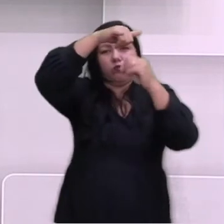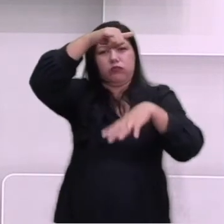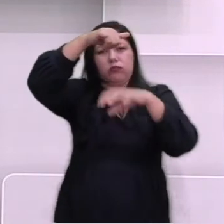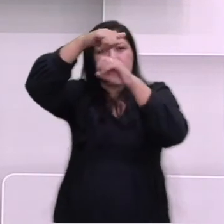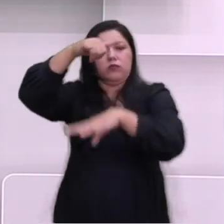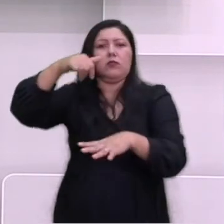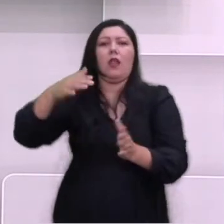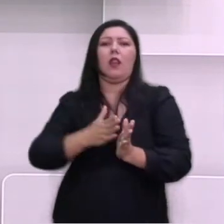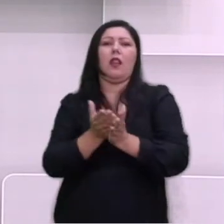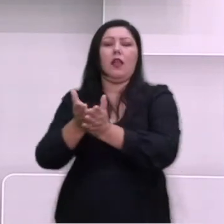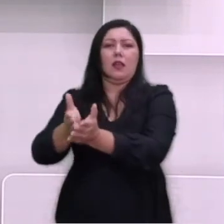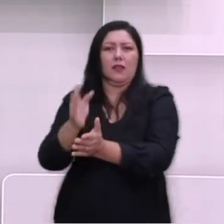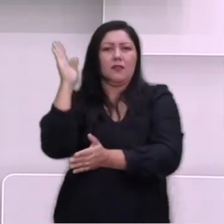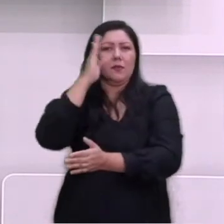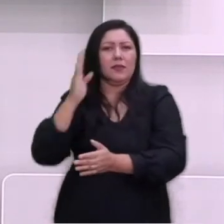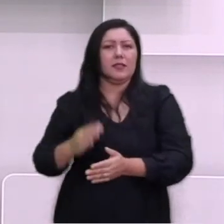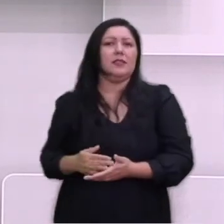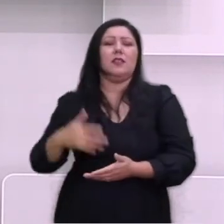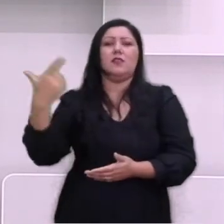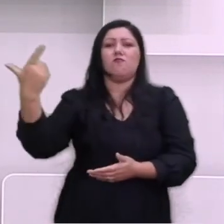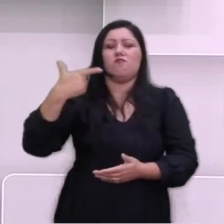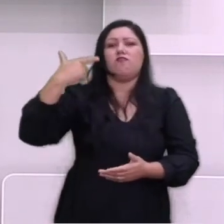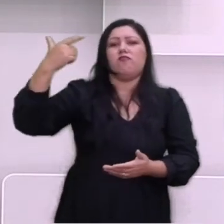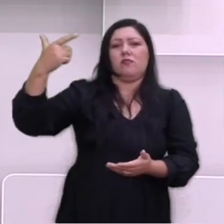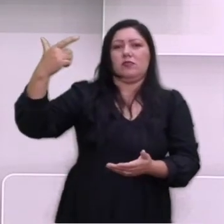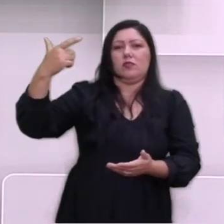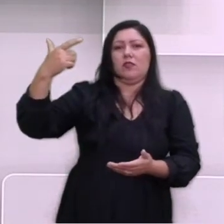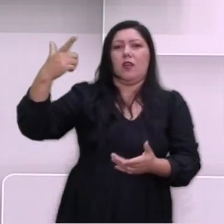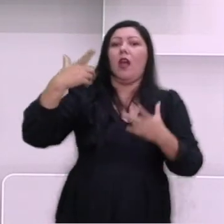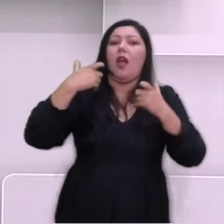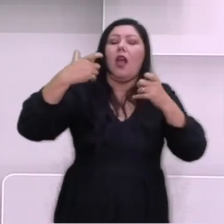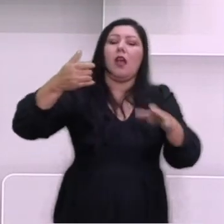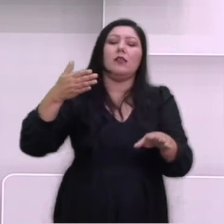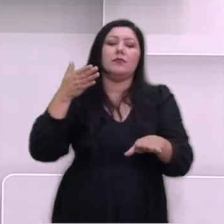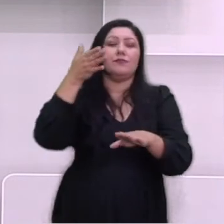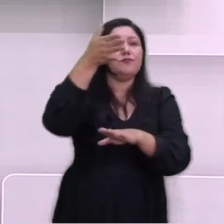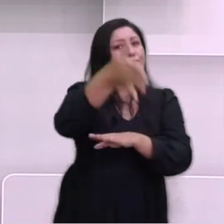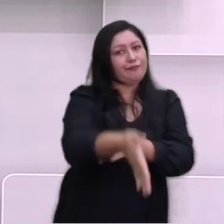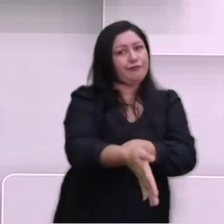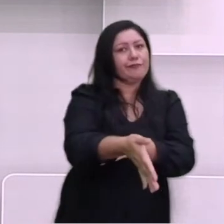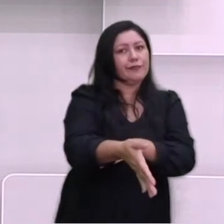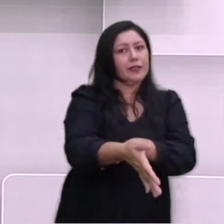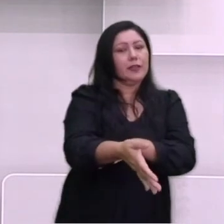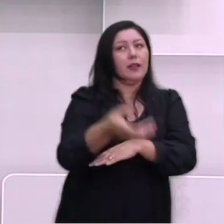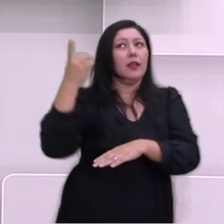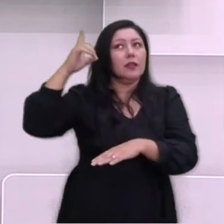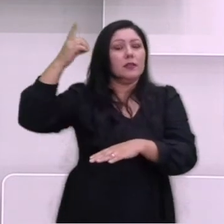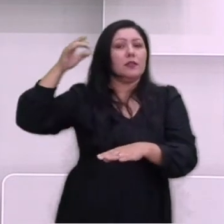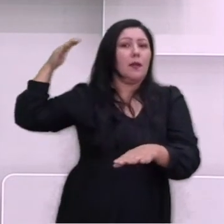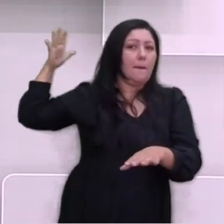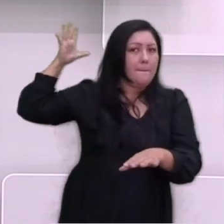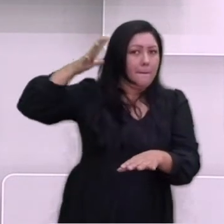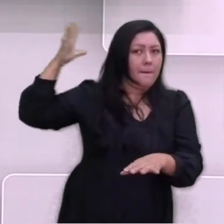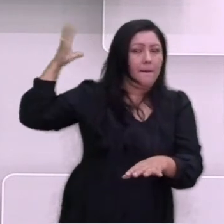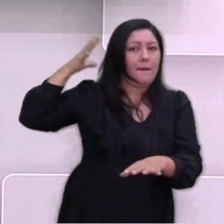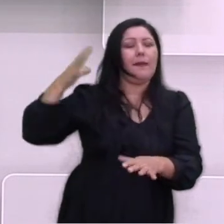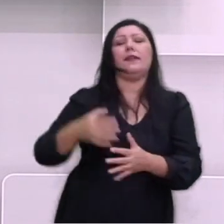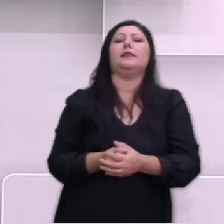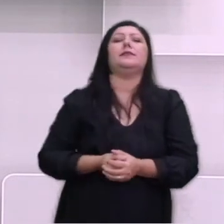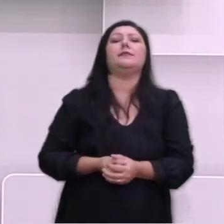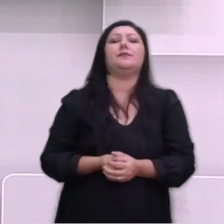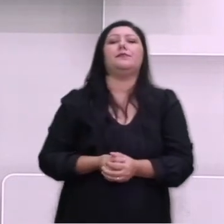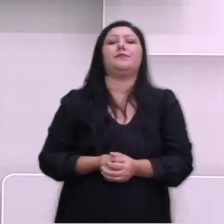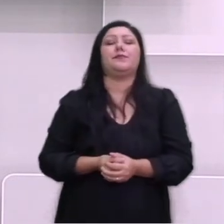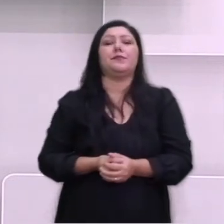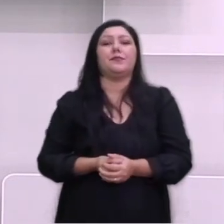varguista declara a guerra ao eixo, também pressionado pelos Estados Unidos. A participação ficou a